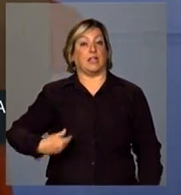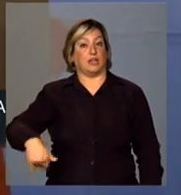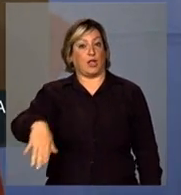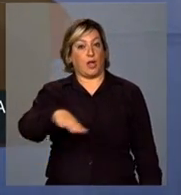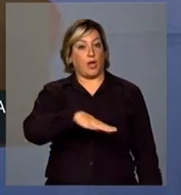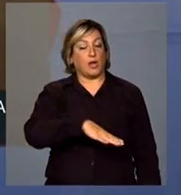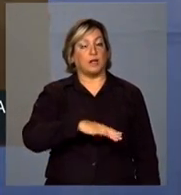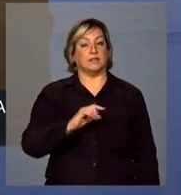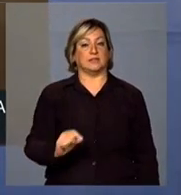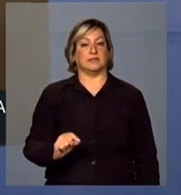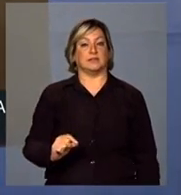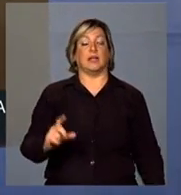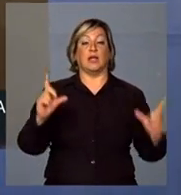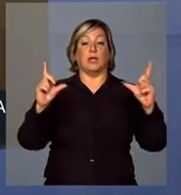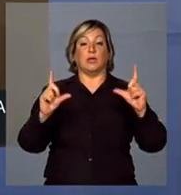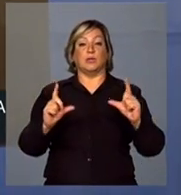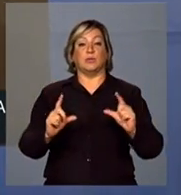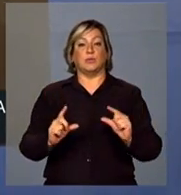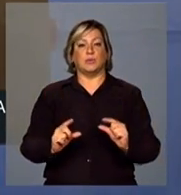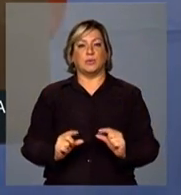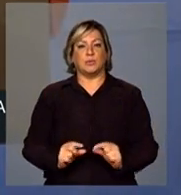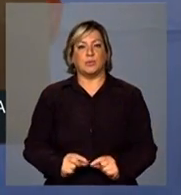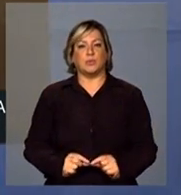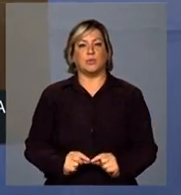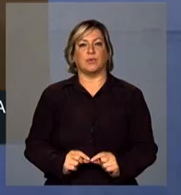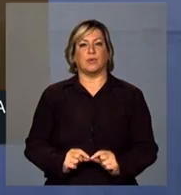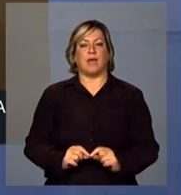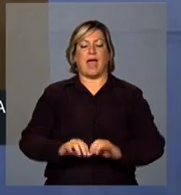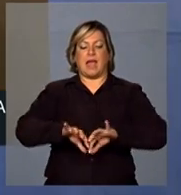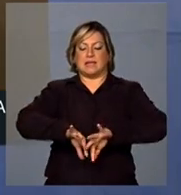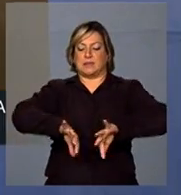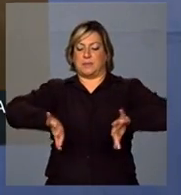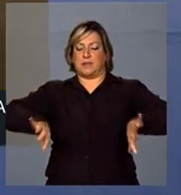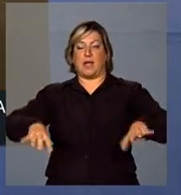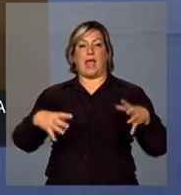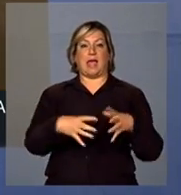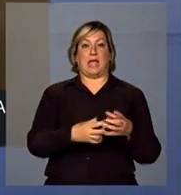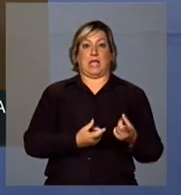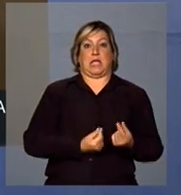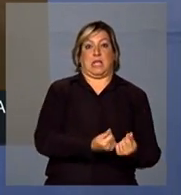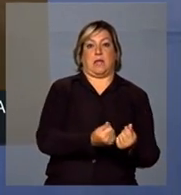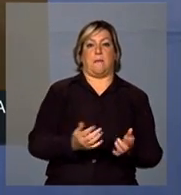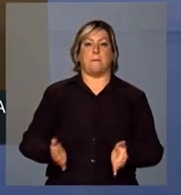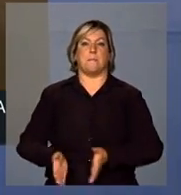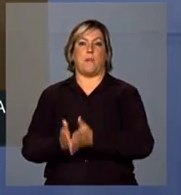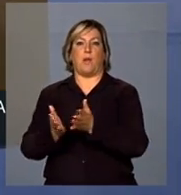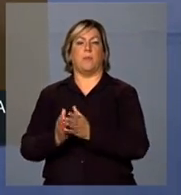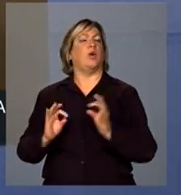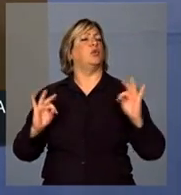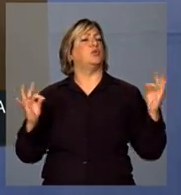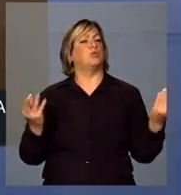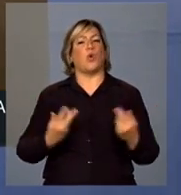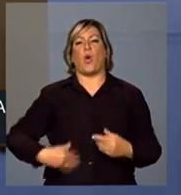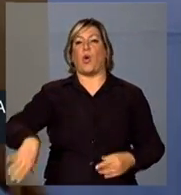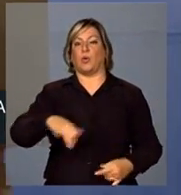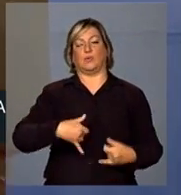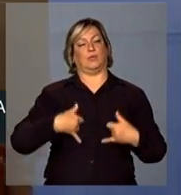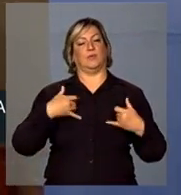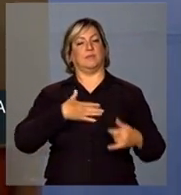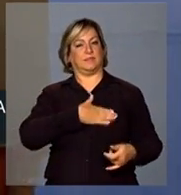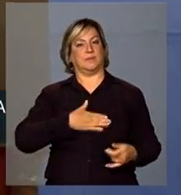Nós diminuímos a distância entre ricos e pobres. Todo mundo hoje pode se orgulhar disso.